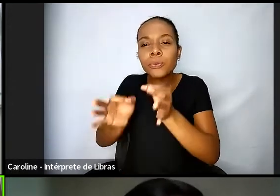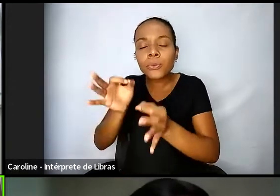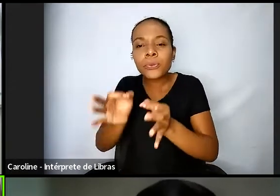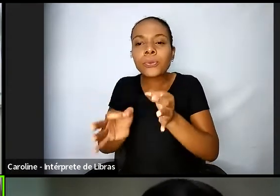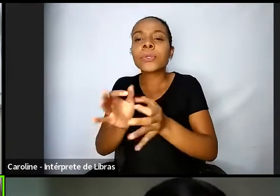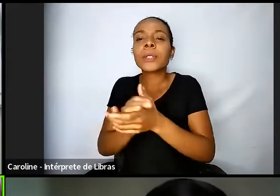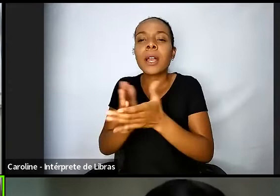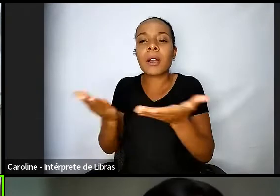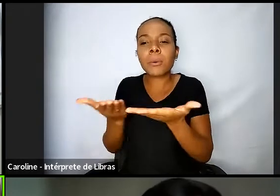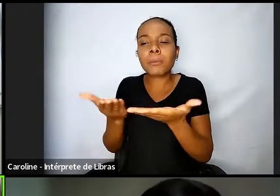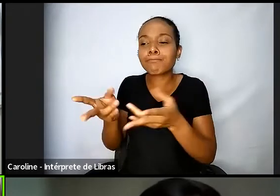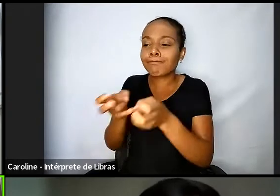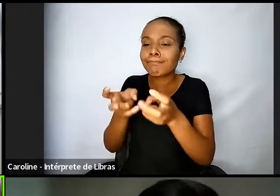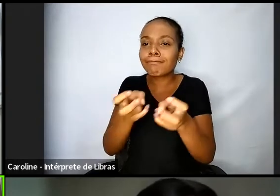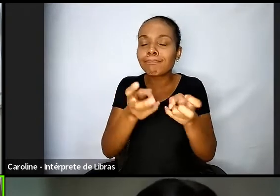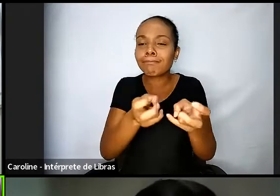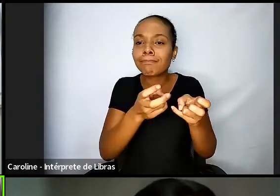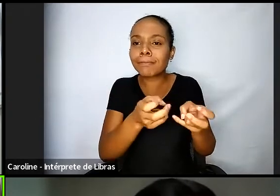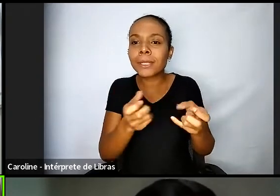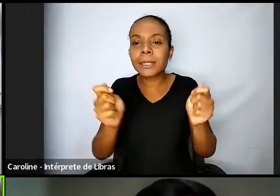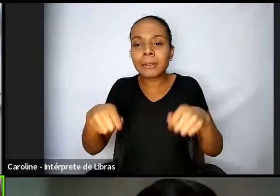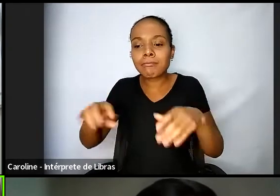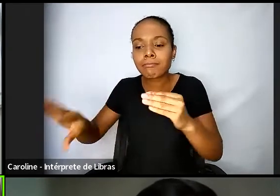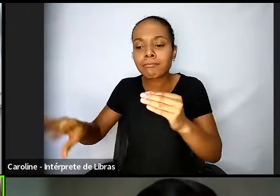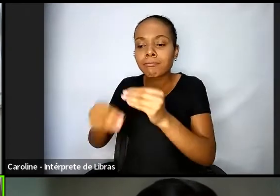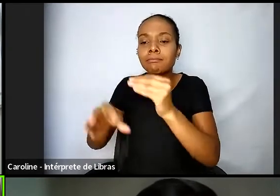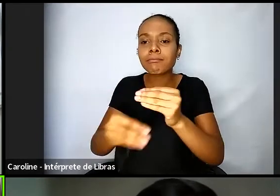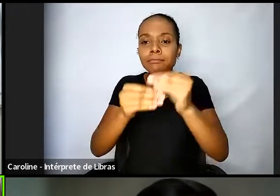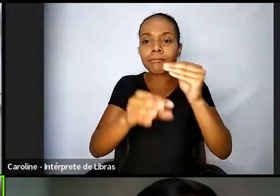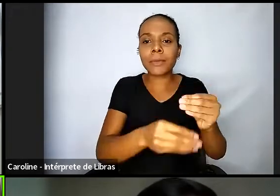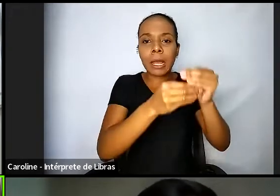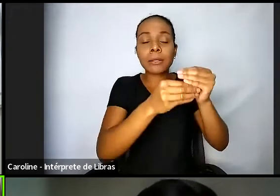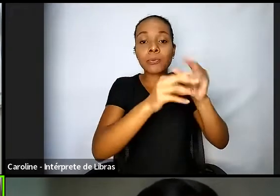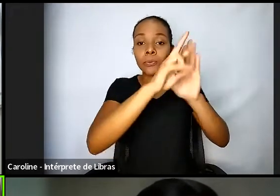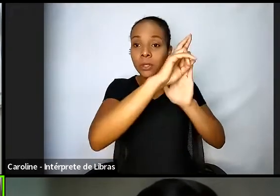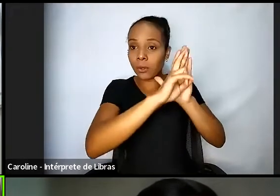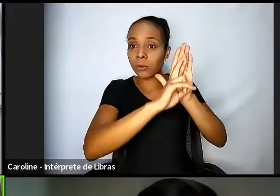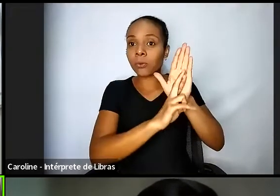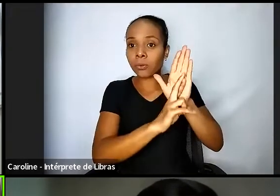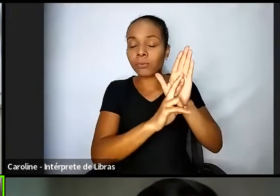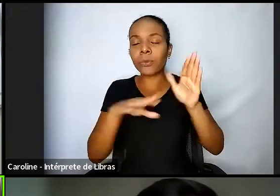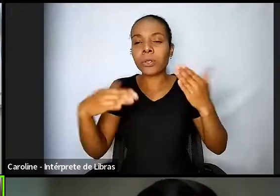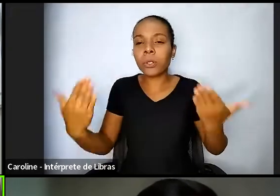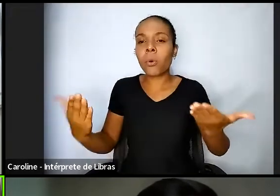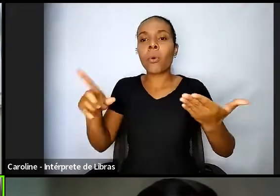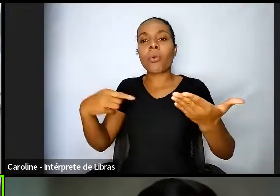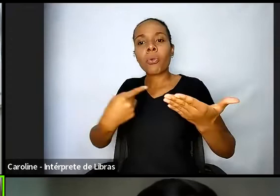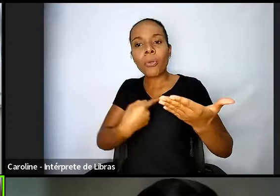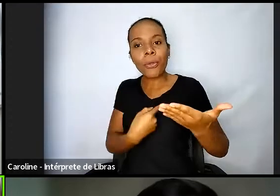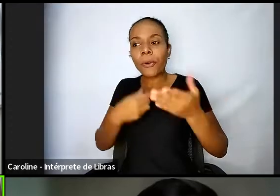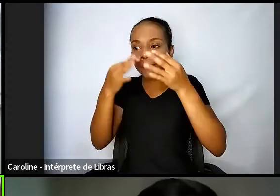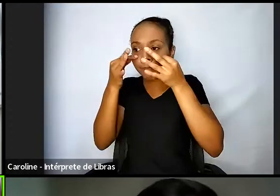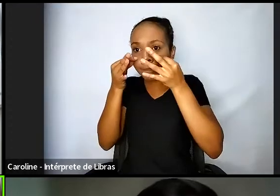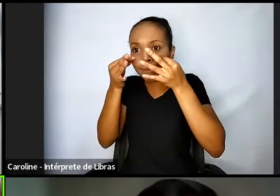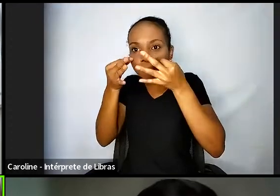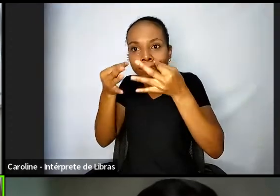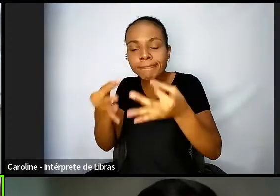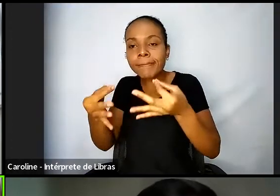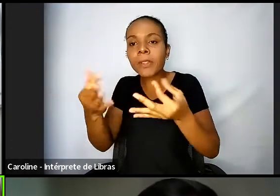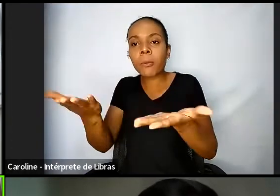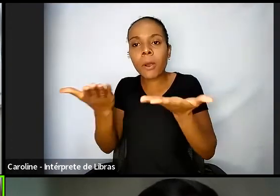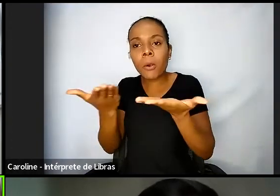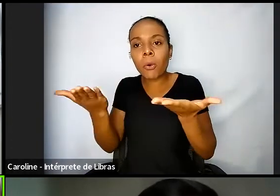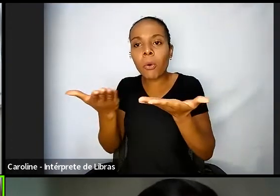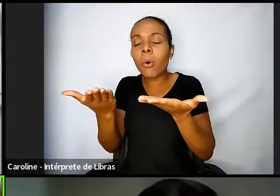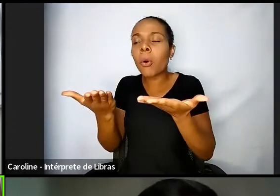implementação da resolução. Então, nós chamamos atenção para uma nova forma de ver,